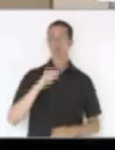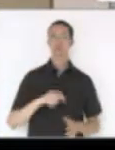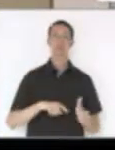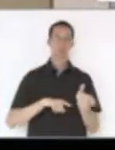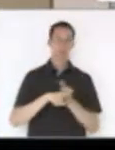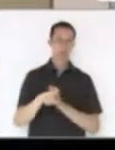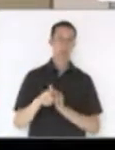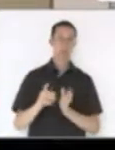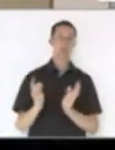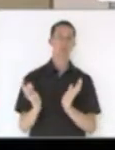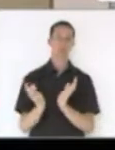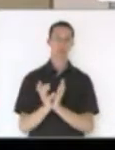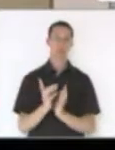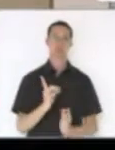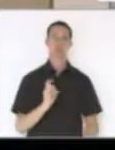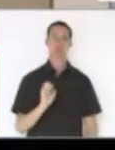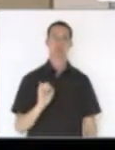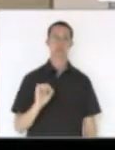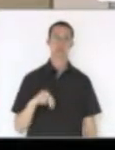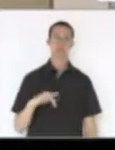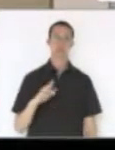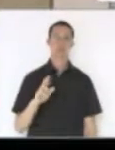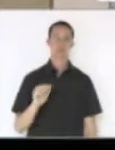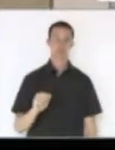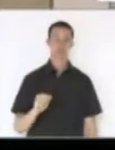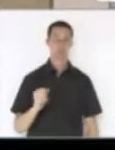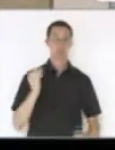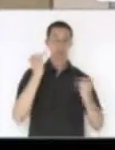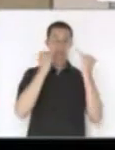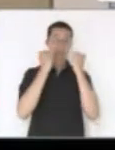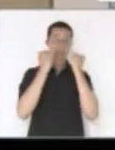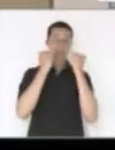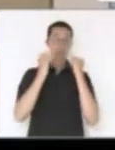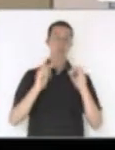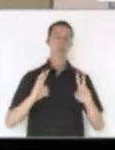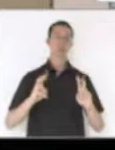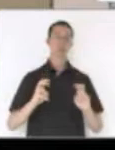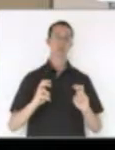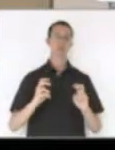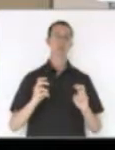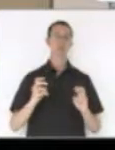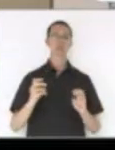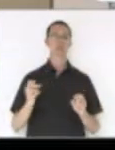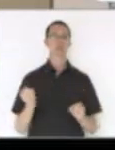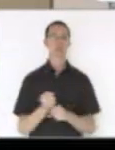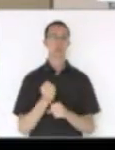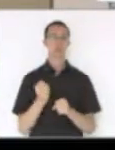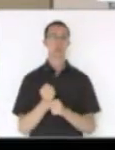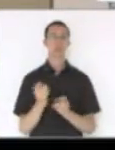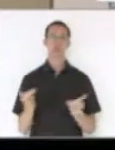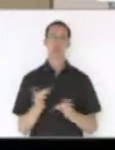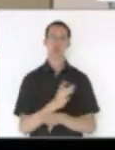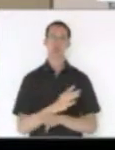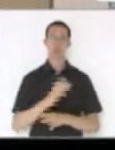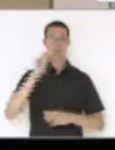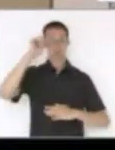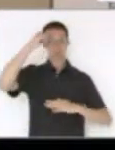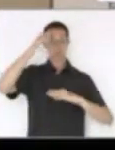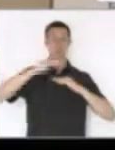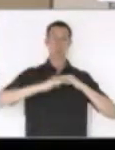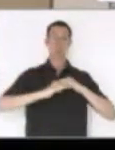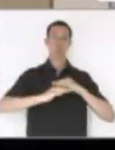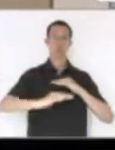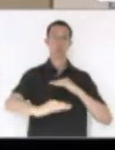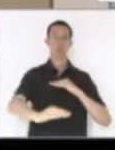ao presidente do Deinfra, informações acerca da conclusão da obra de pavimentação da